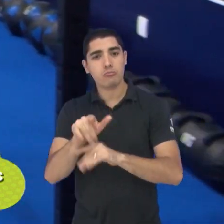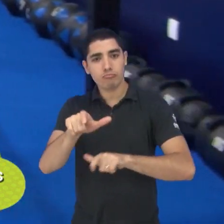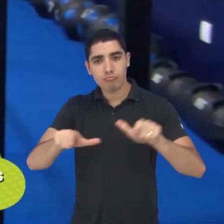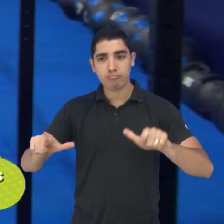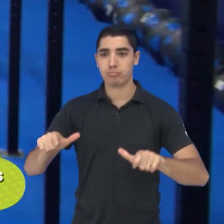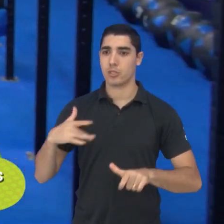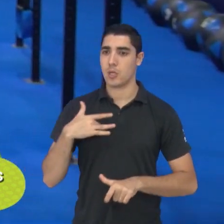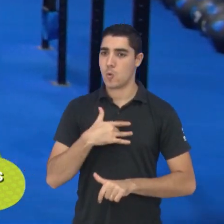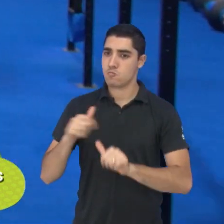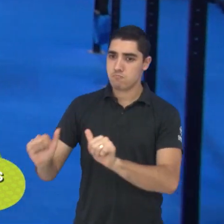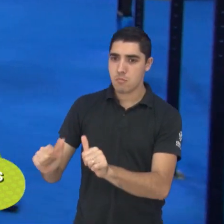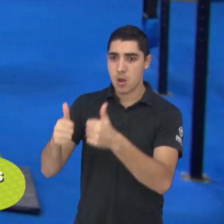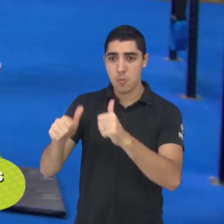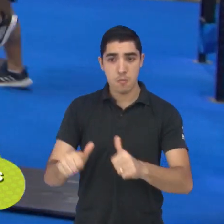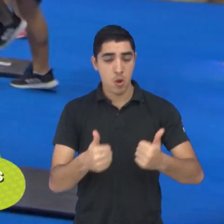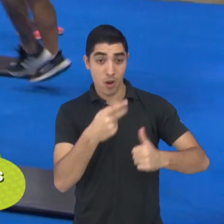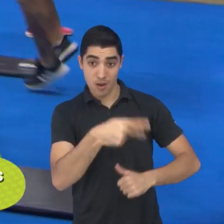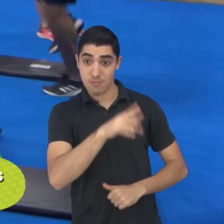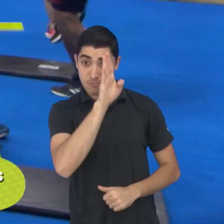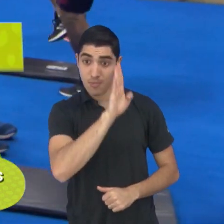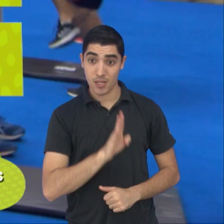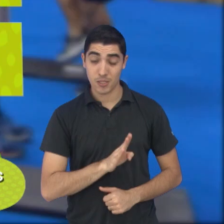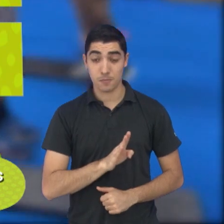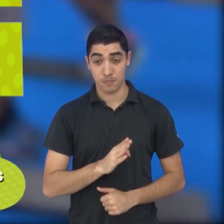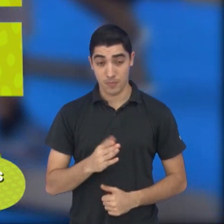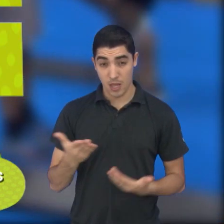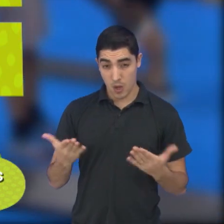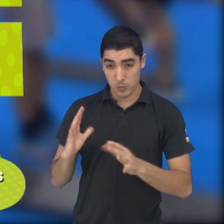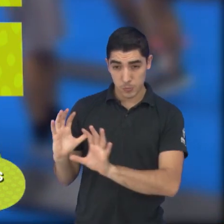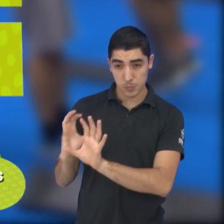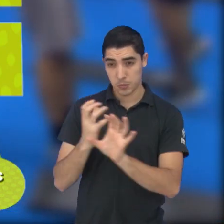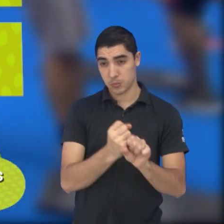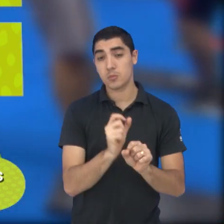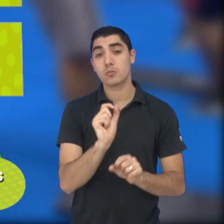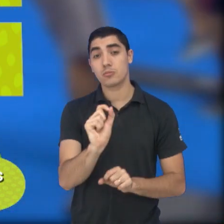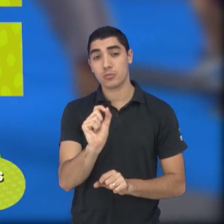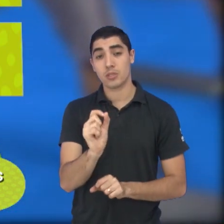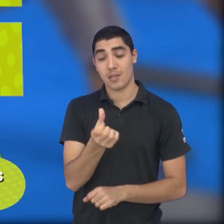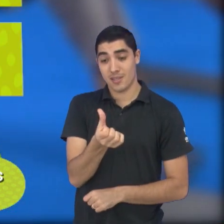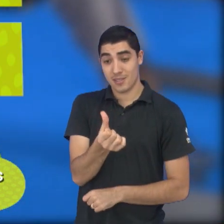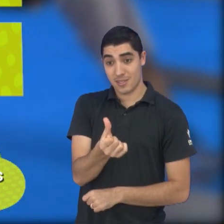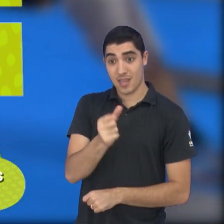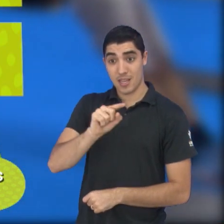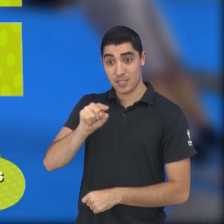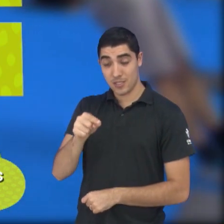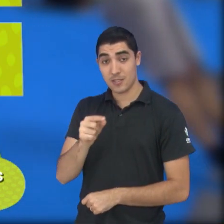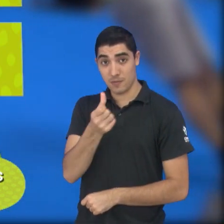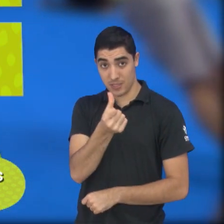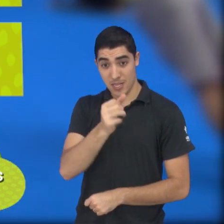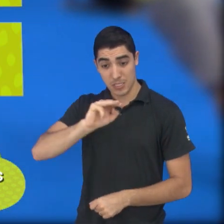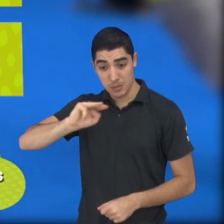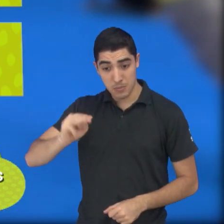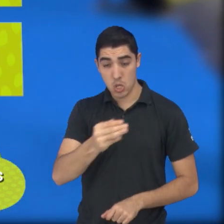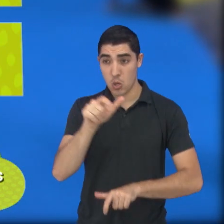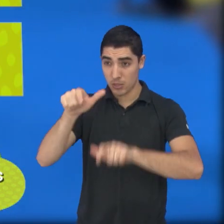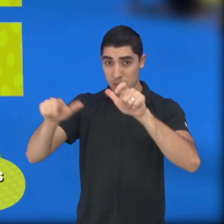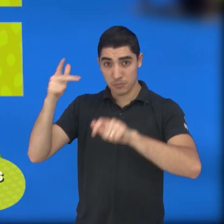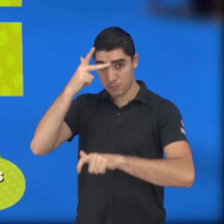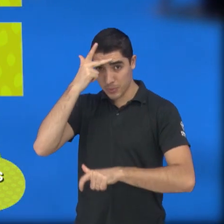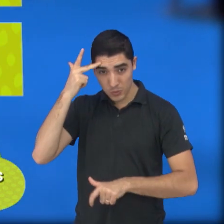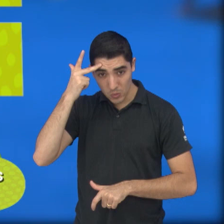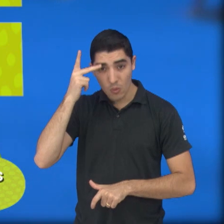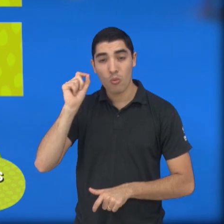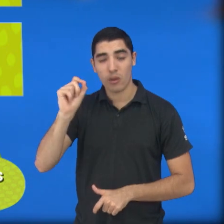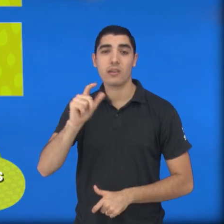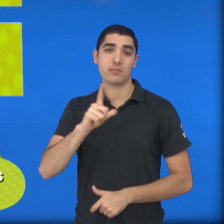cenário atual do Brasil. No país, atualmente, mais de 6 milhões e 700 mil pessoas sofrem